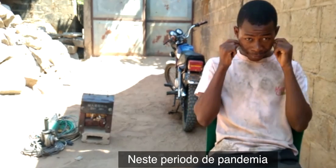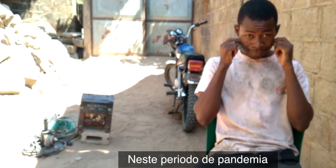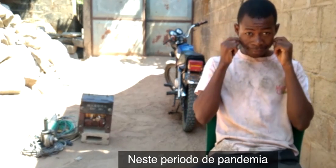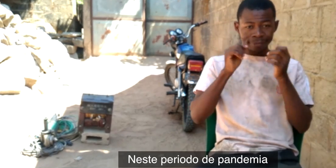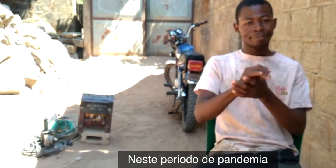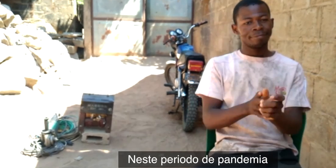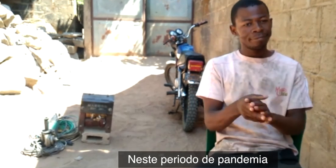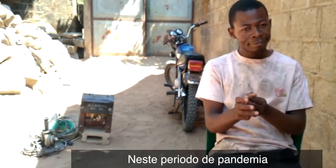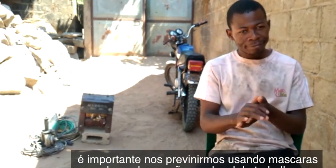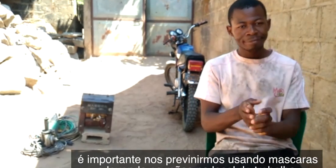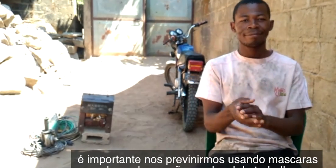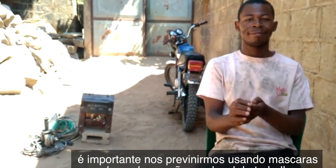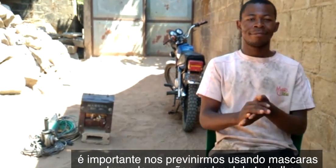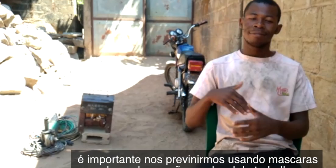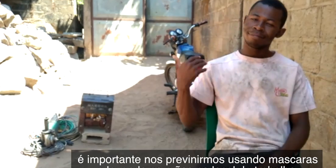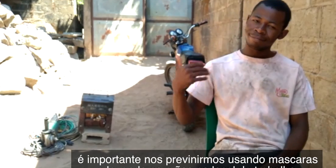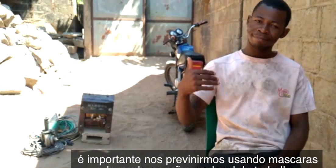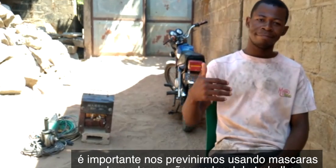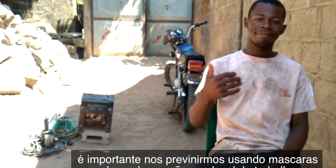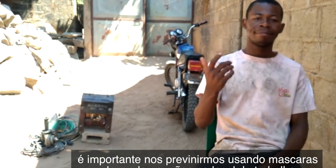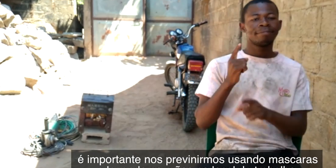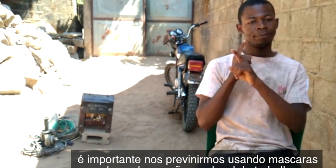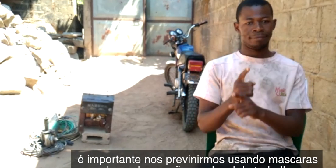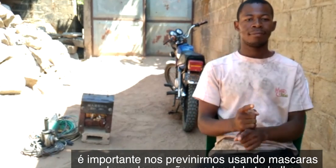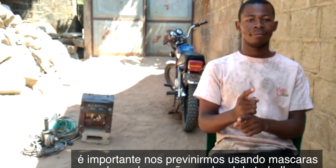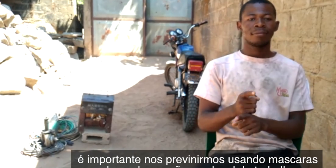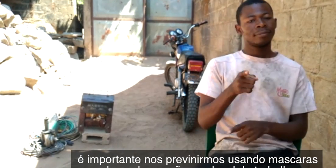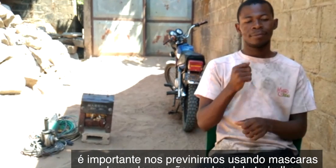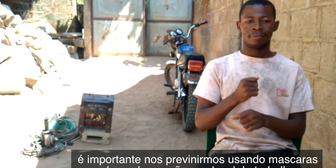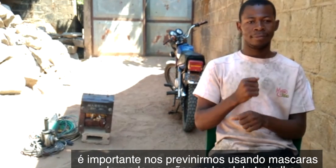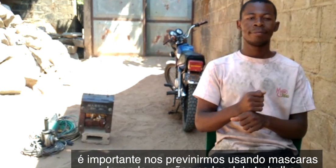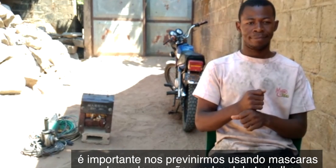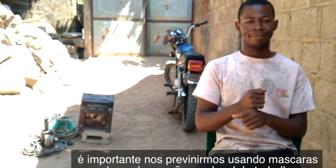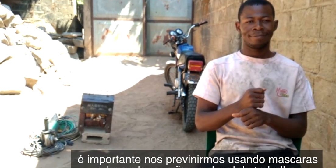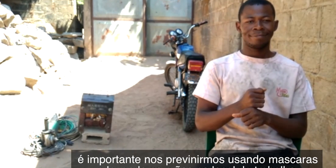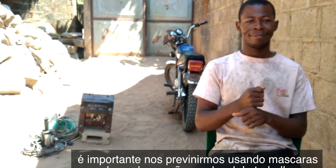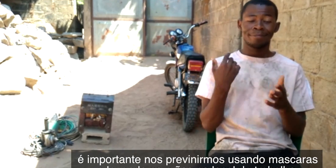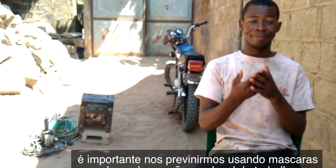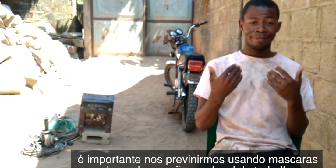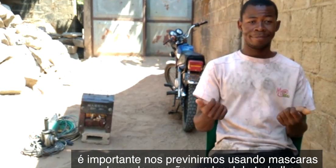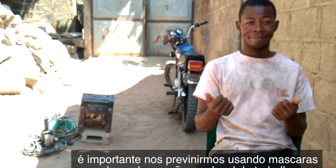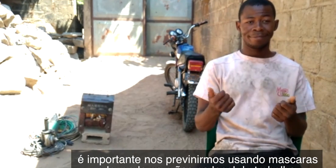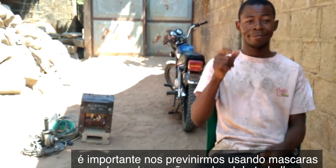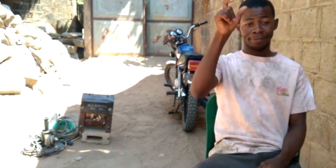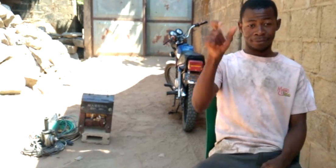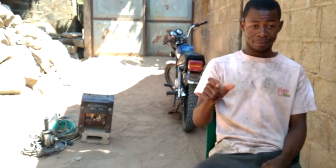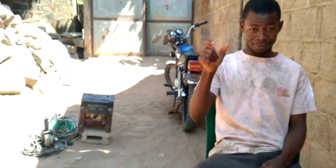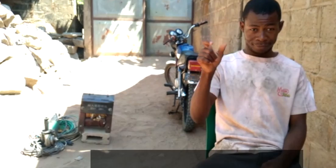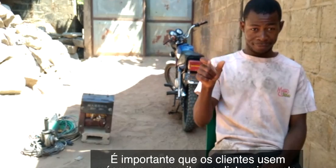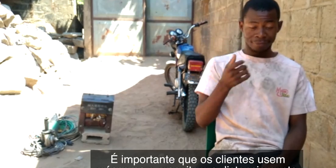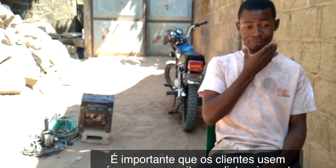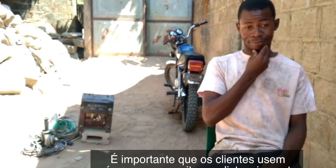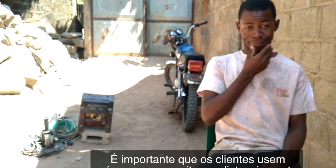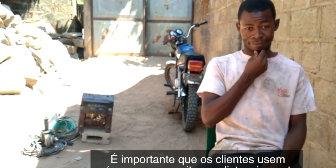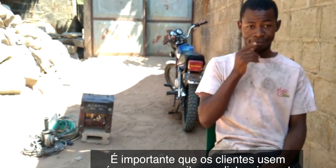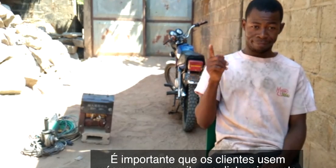Neste período de pandemia, é importante prevenirmos-nos usando máscaras e lavando as mãos no local de trabalho. É